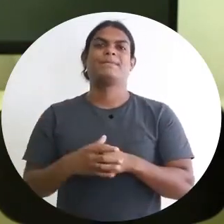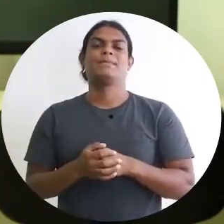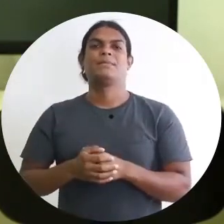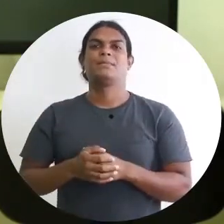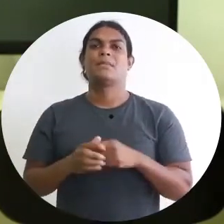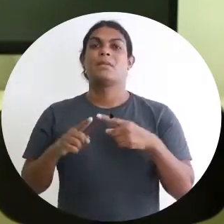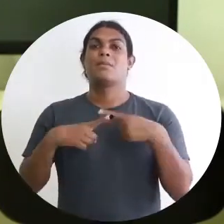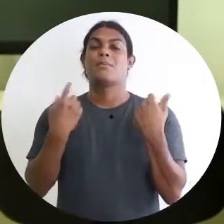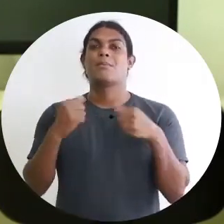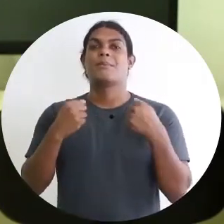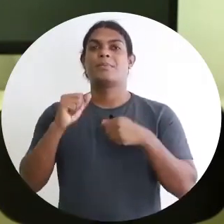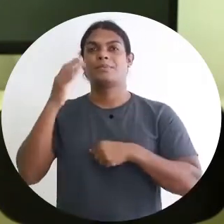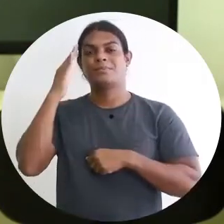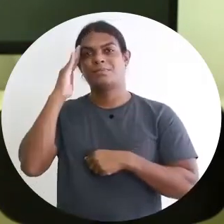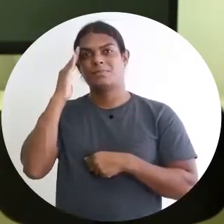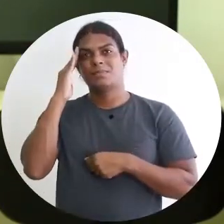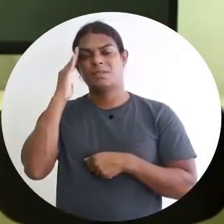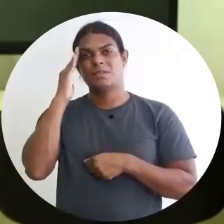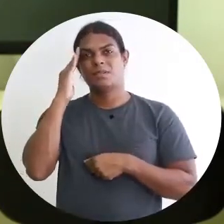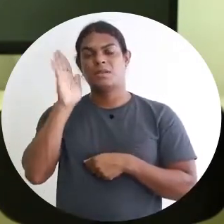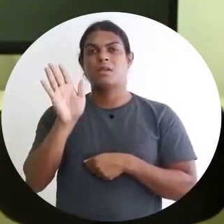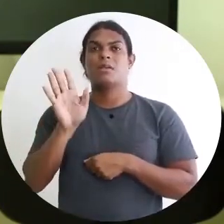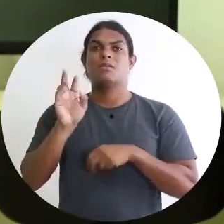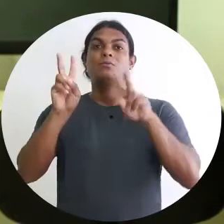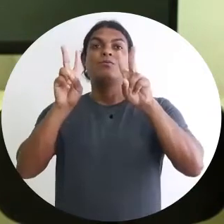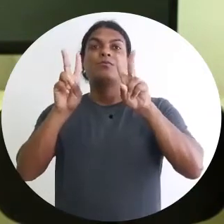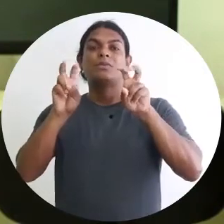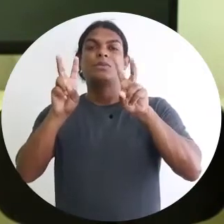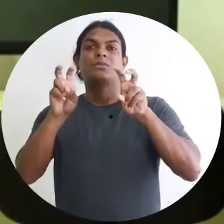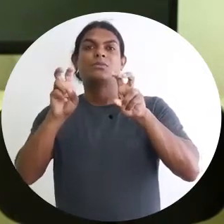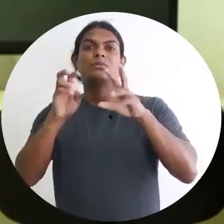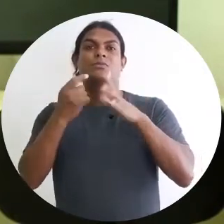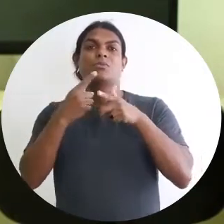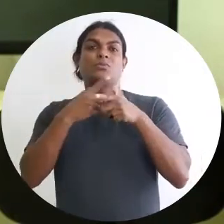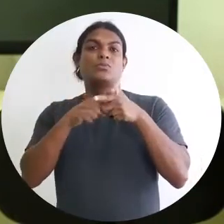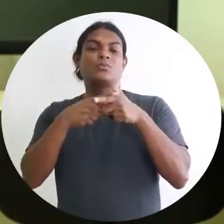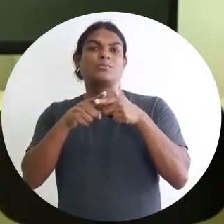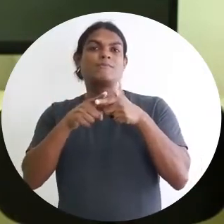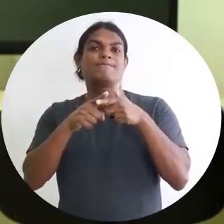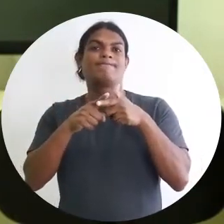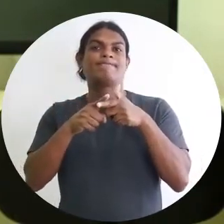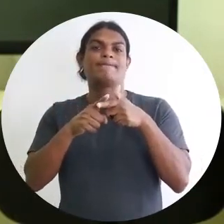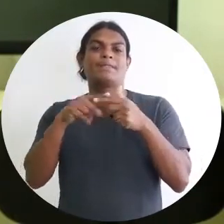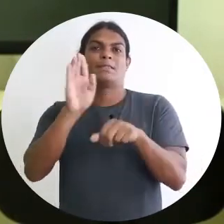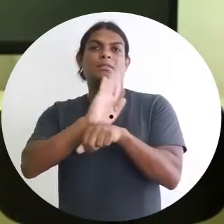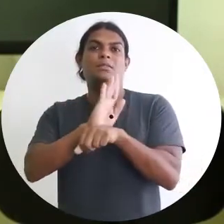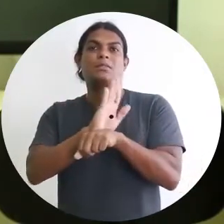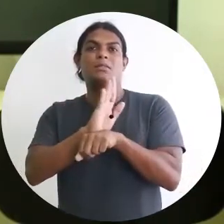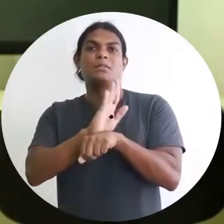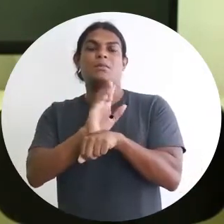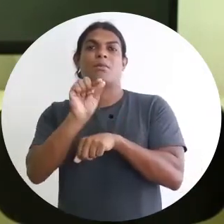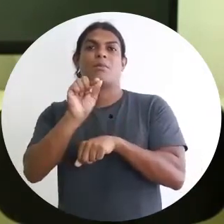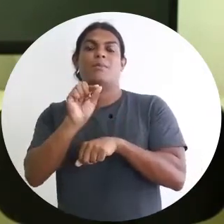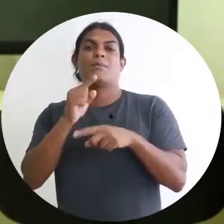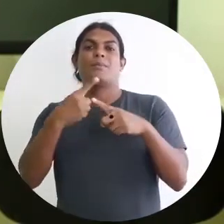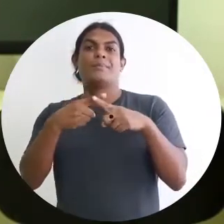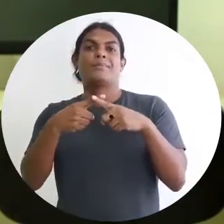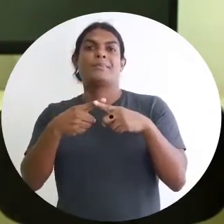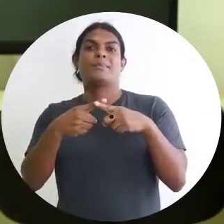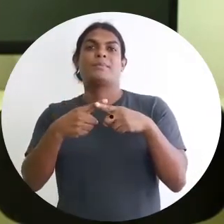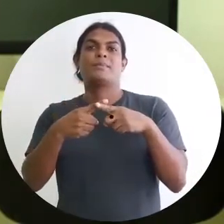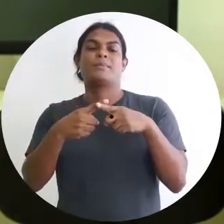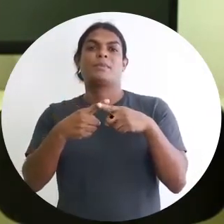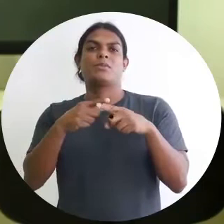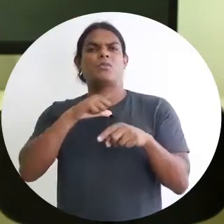questões do cinema em relação ao seguinte. Quando a gente tem um filme que a gente visualiza e escuta